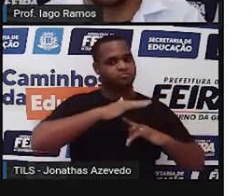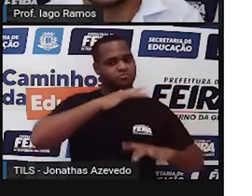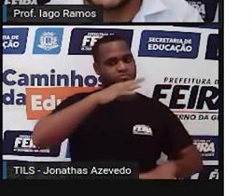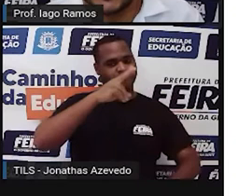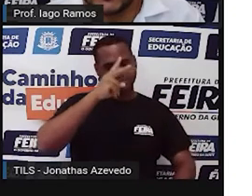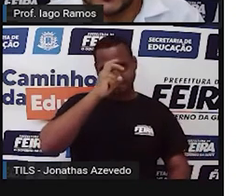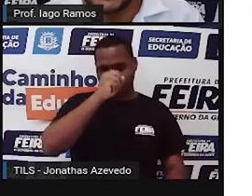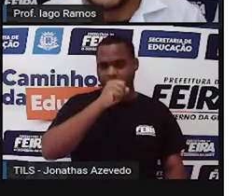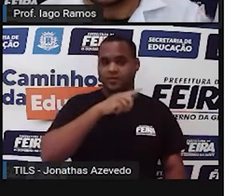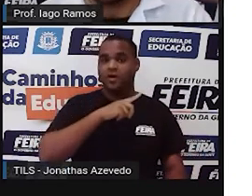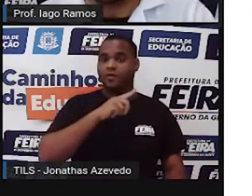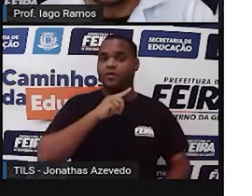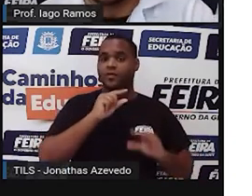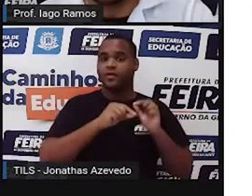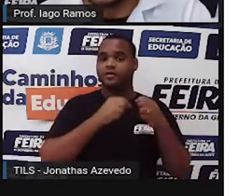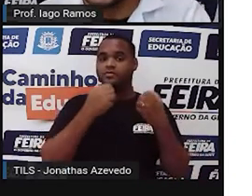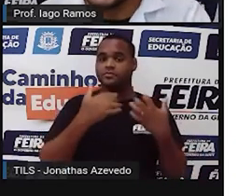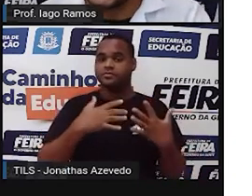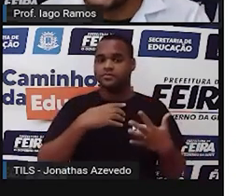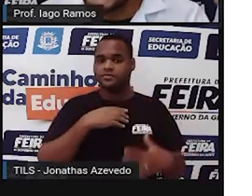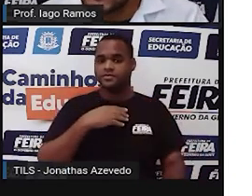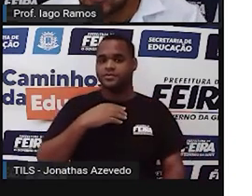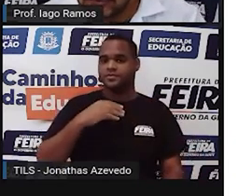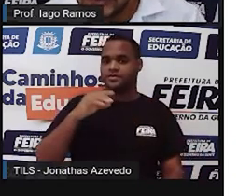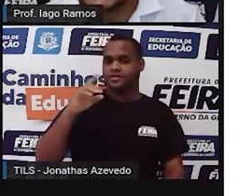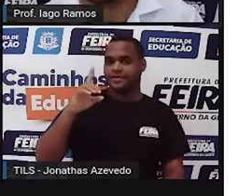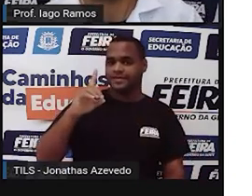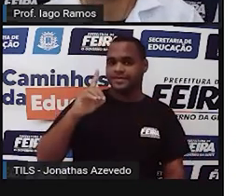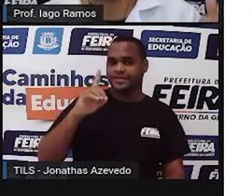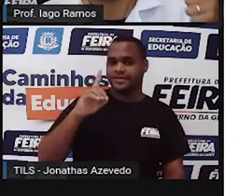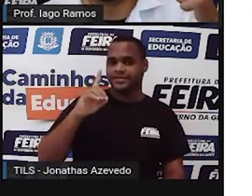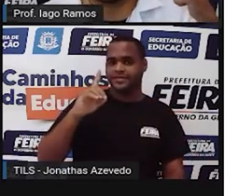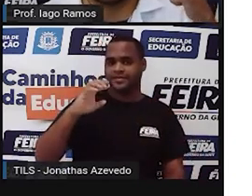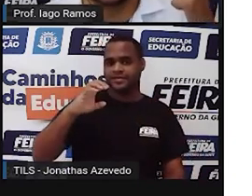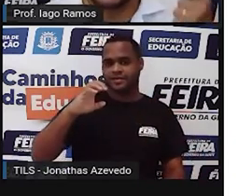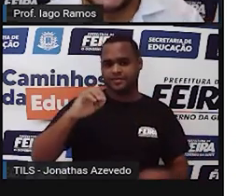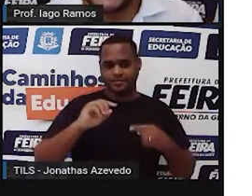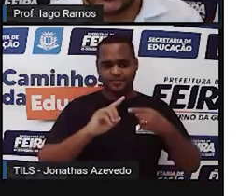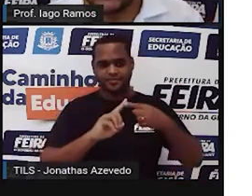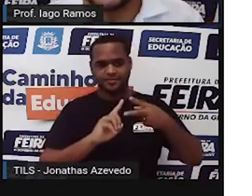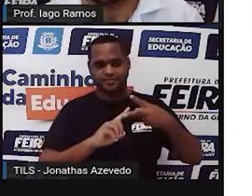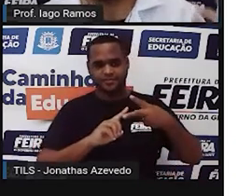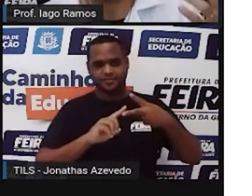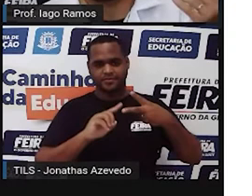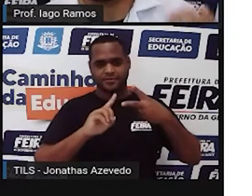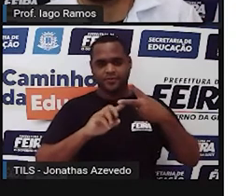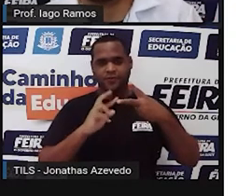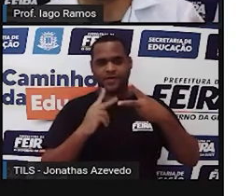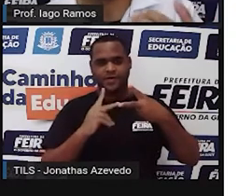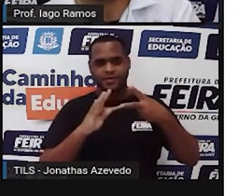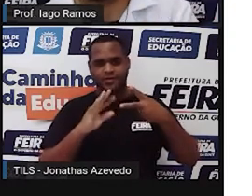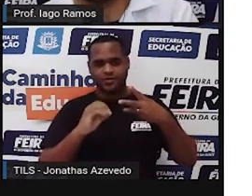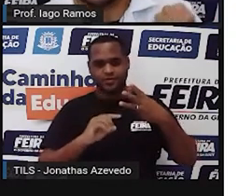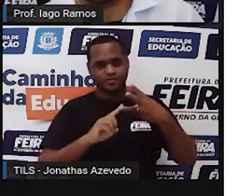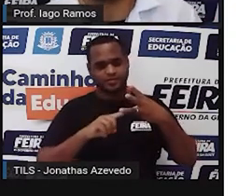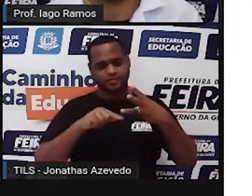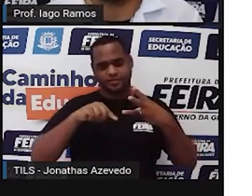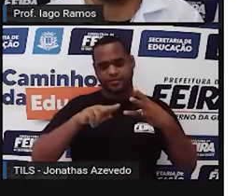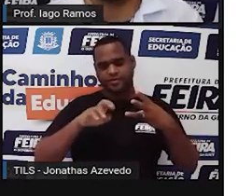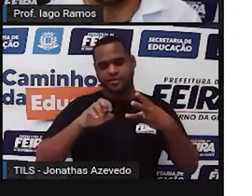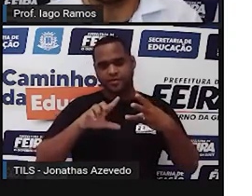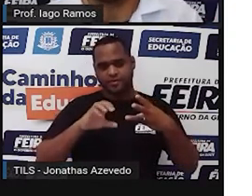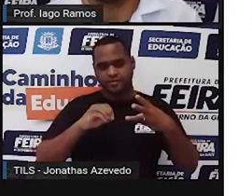E quais são? Tem o decalitro, tem o hectolitro e tem o quilolitro,